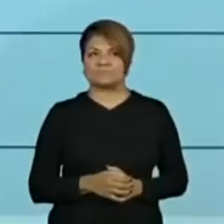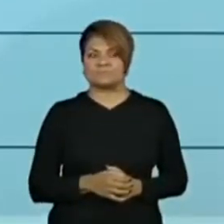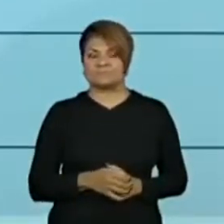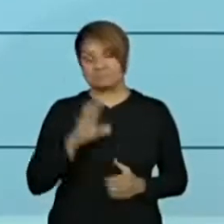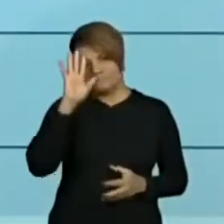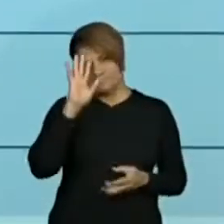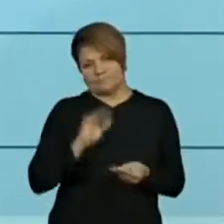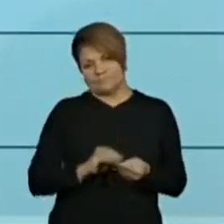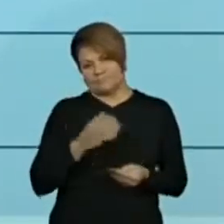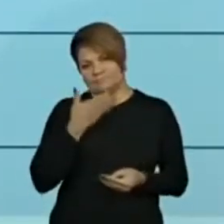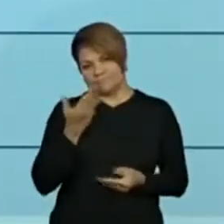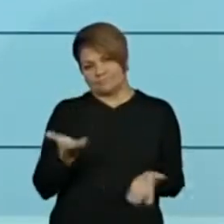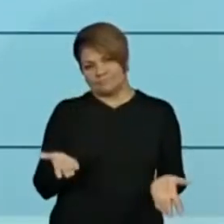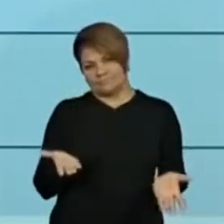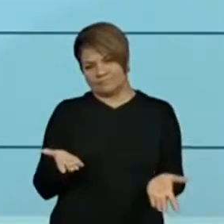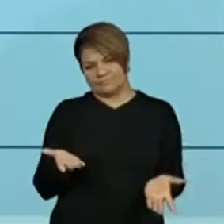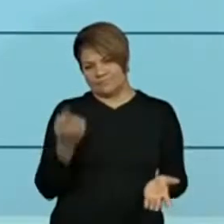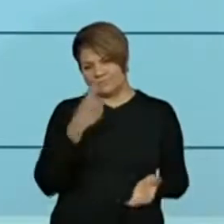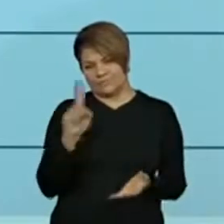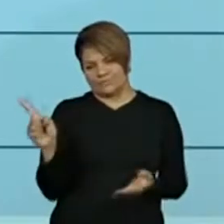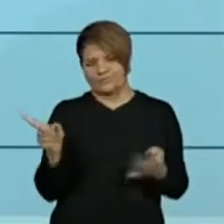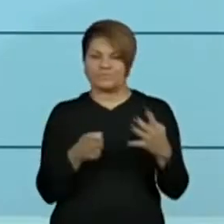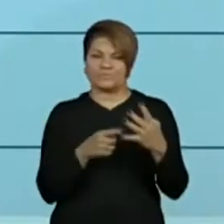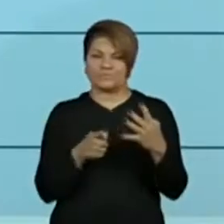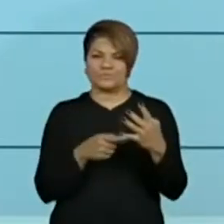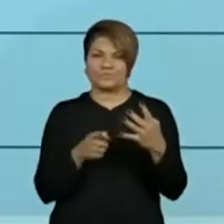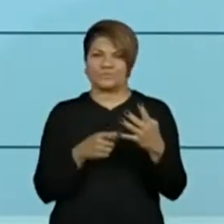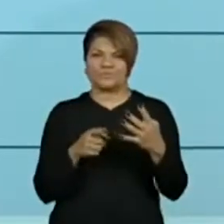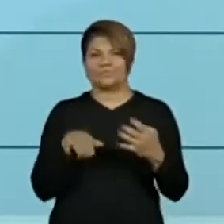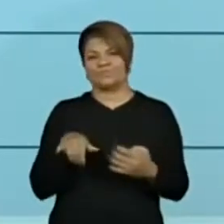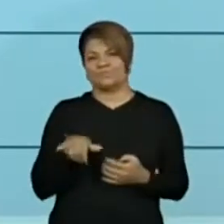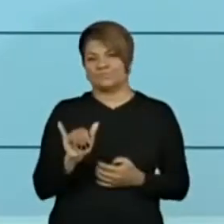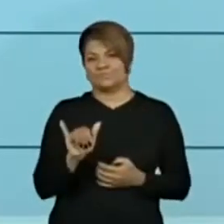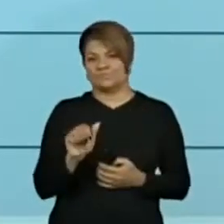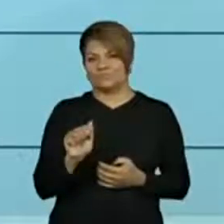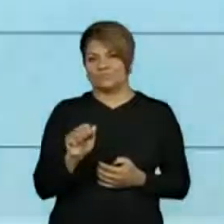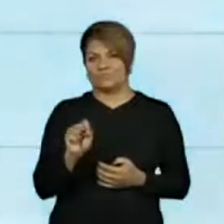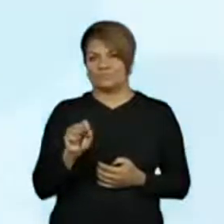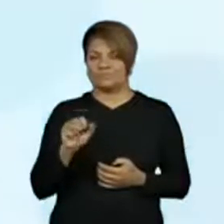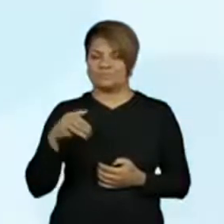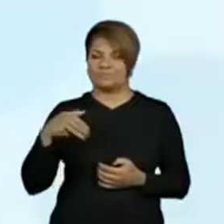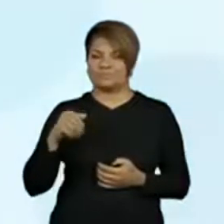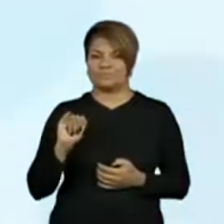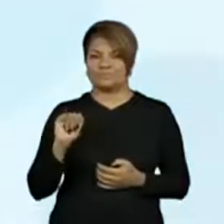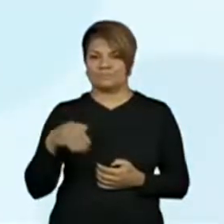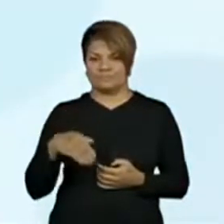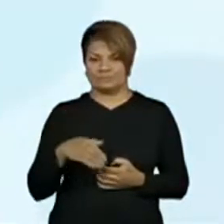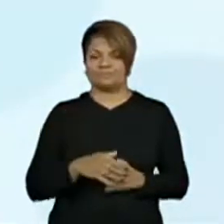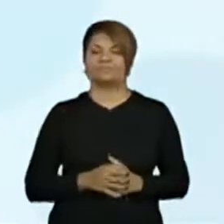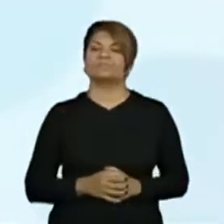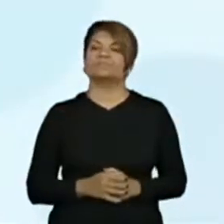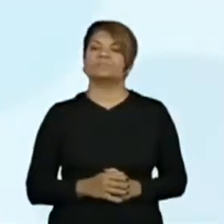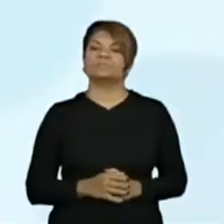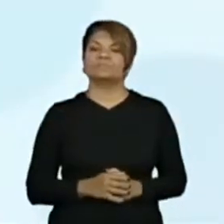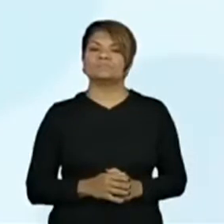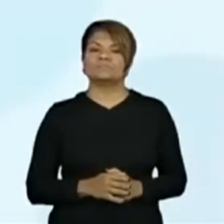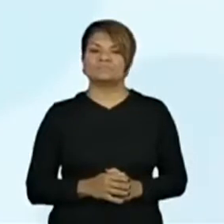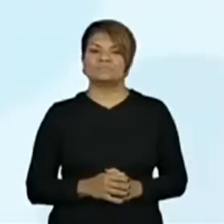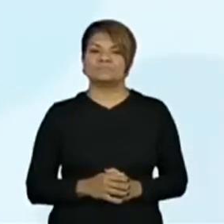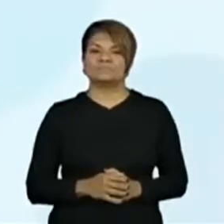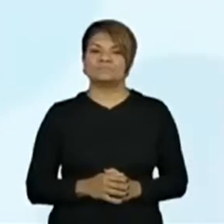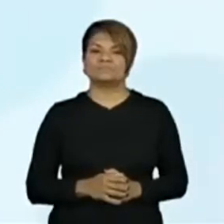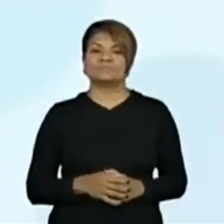Agora ficou fácil. E agora, por último, na nossa lista em ordem alfabética vem o nome da Yasmin.